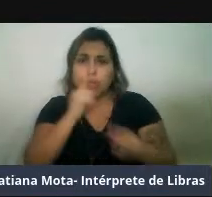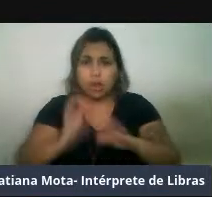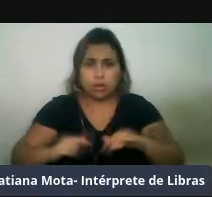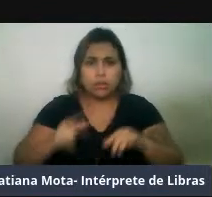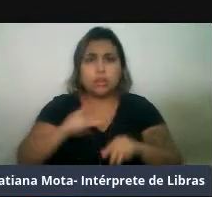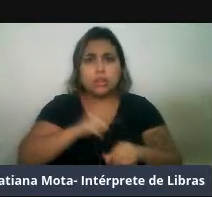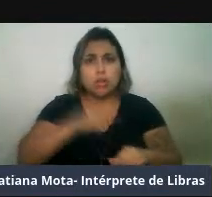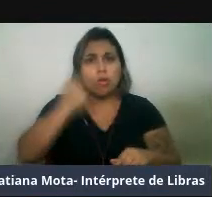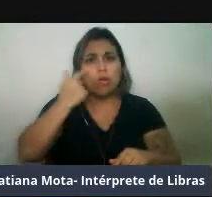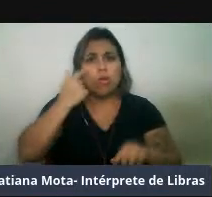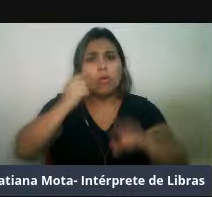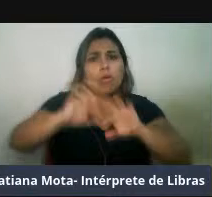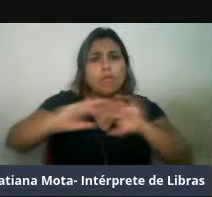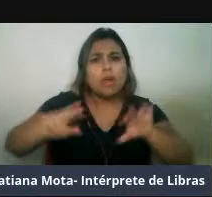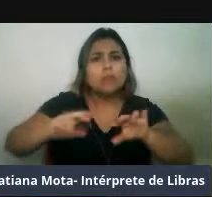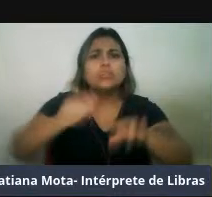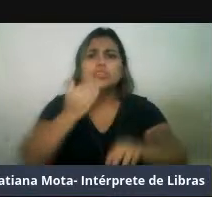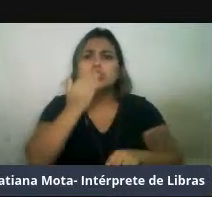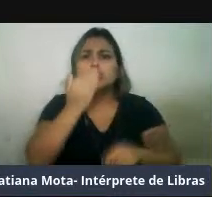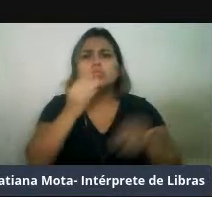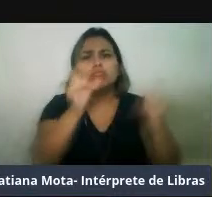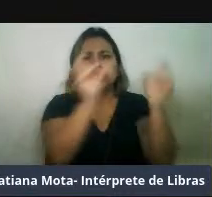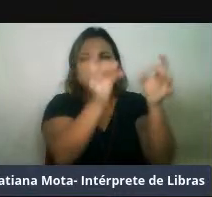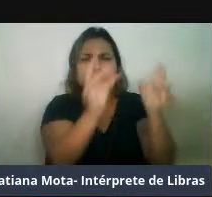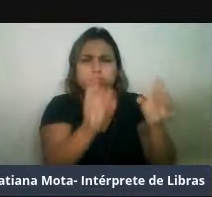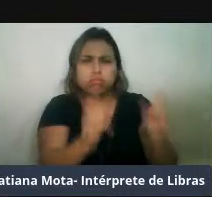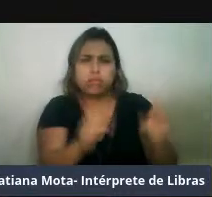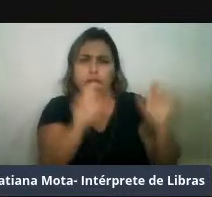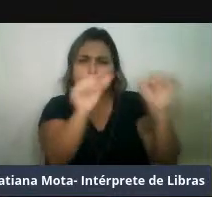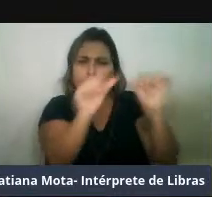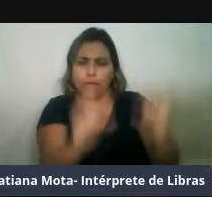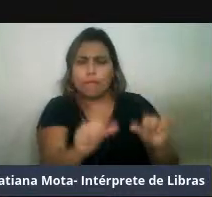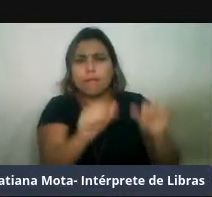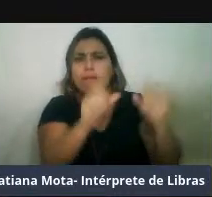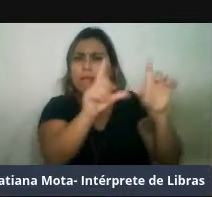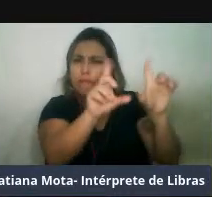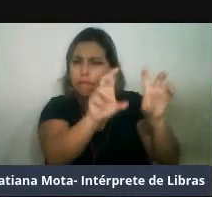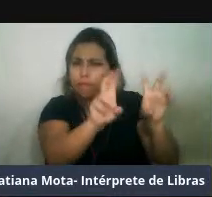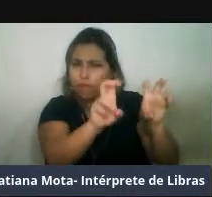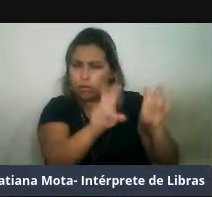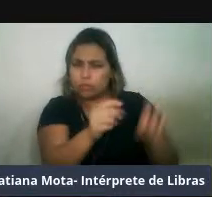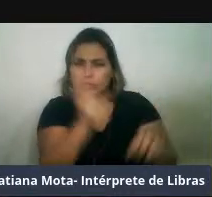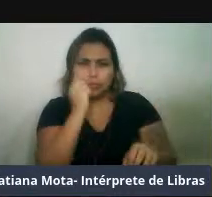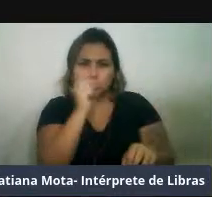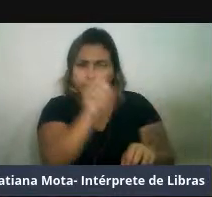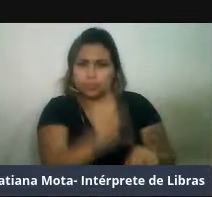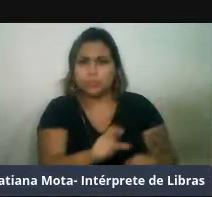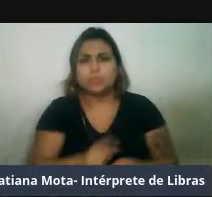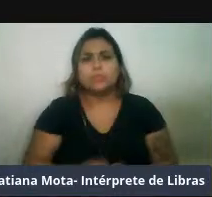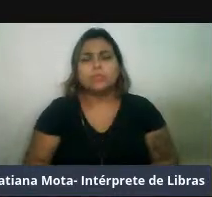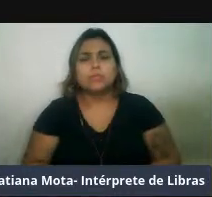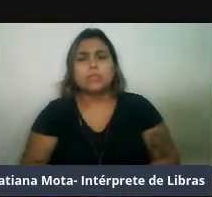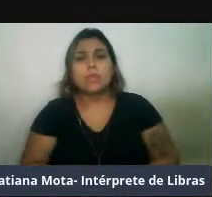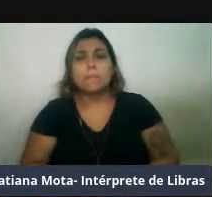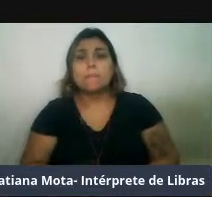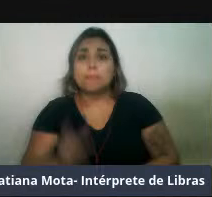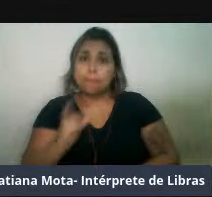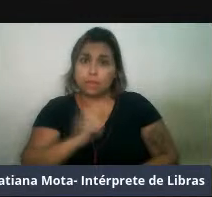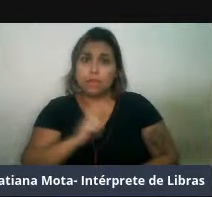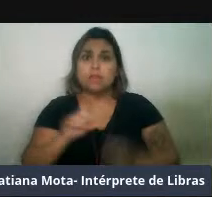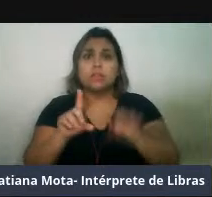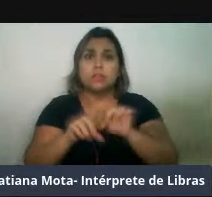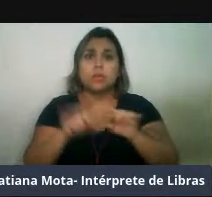inclui as morsas também, os polares e as lontras, né. Temos também espécies, ou,